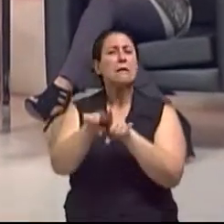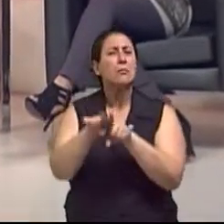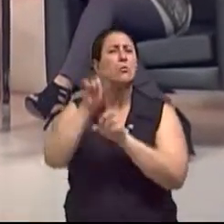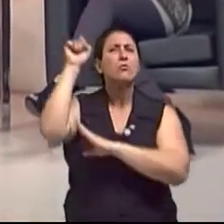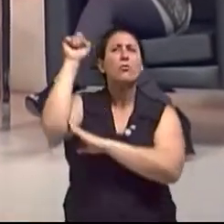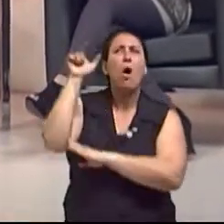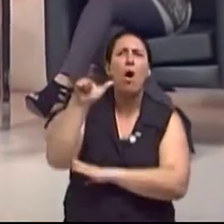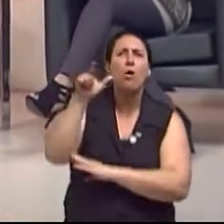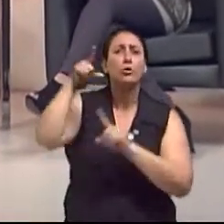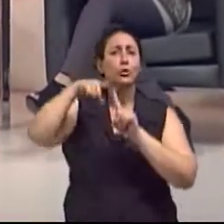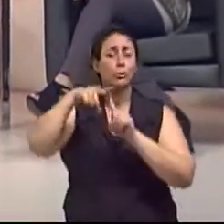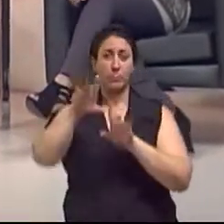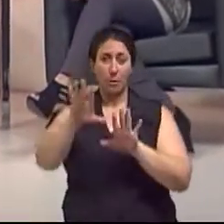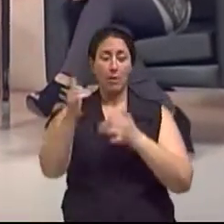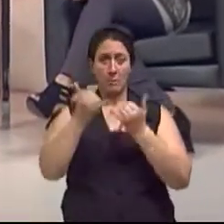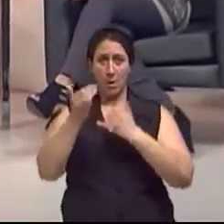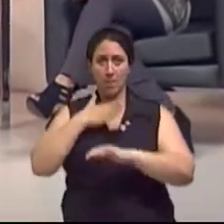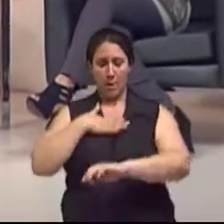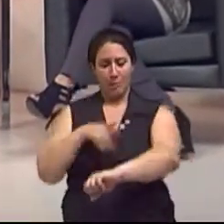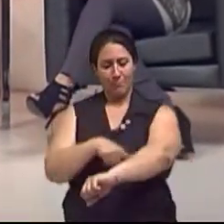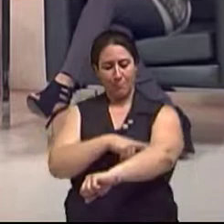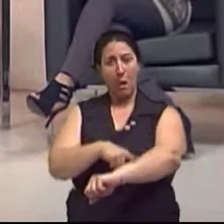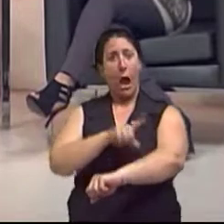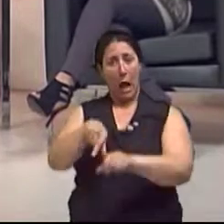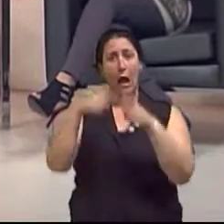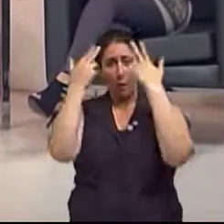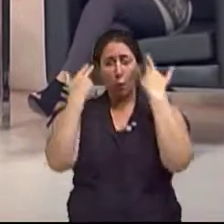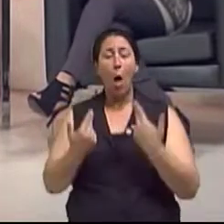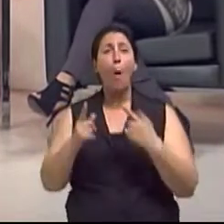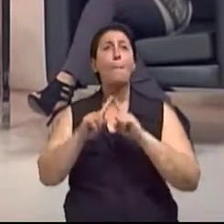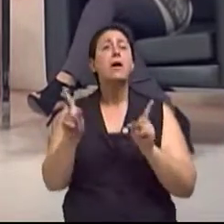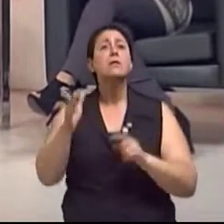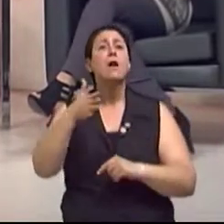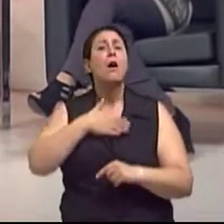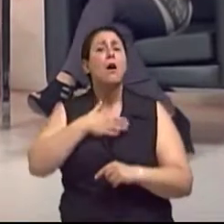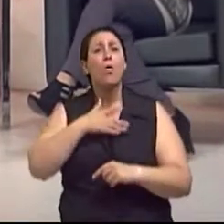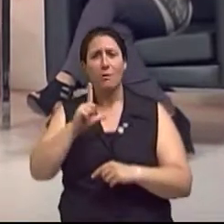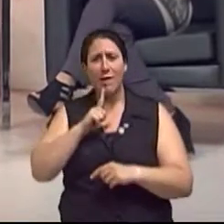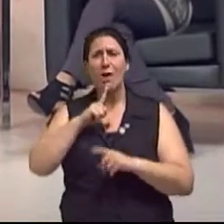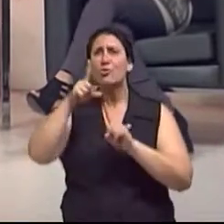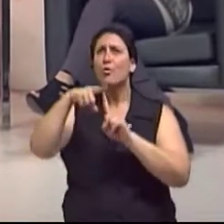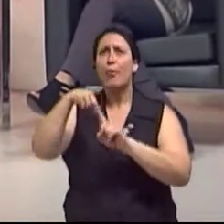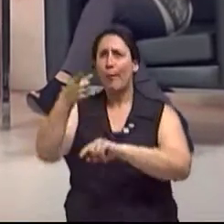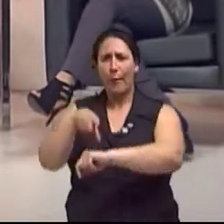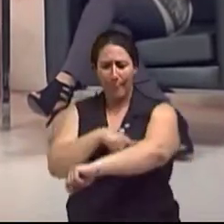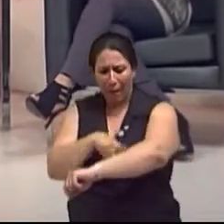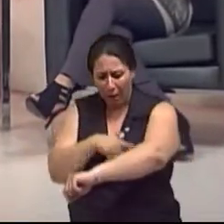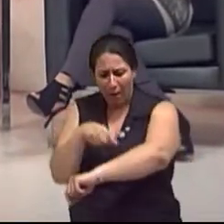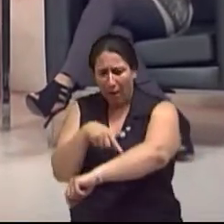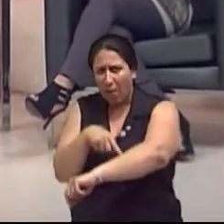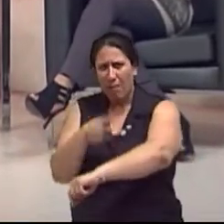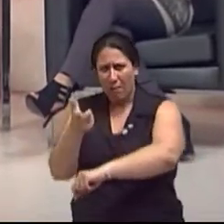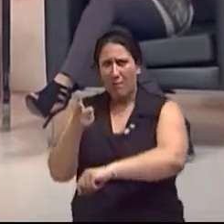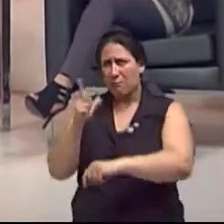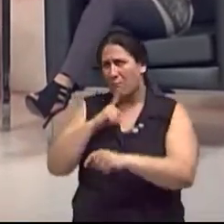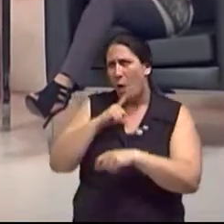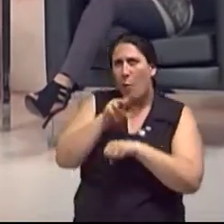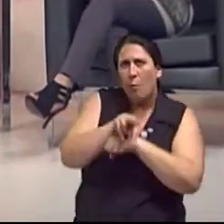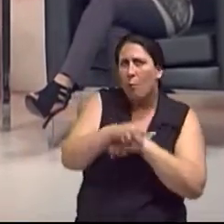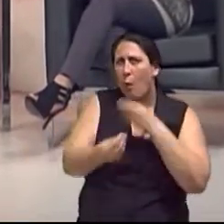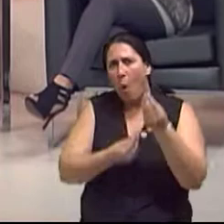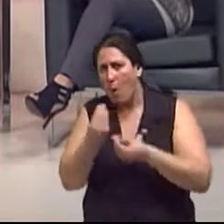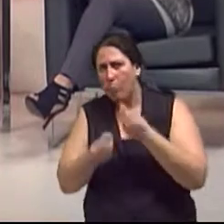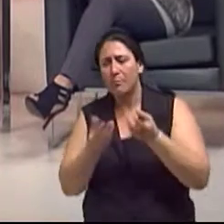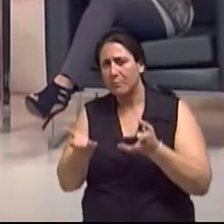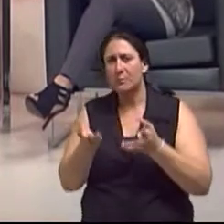o tipo de pele. Eu, por exemplo, essa é minha cor natural, eu tenho um tipo de pele que me protege, é isso? Vamos falar um pouco disso aí, Viciê?